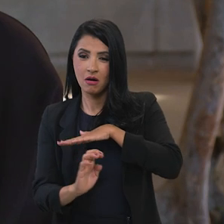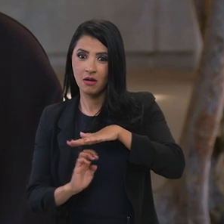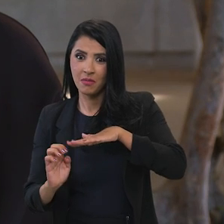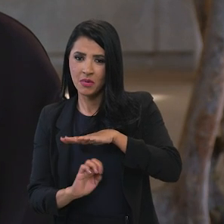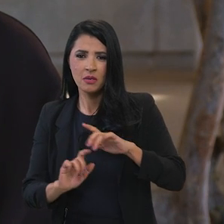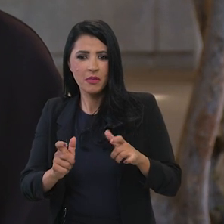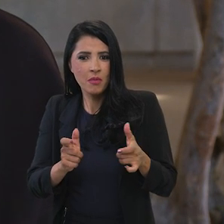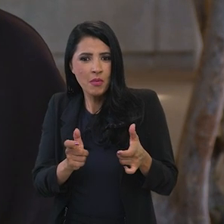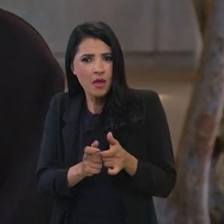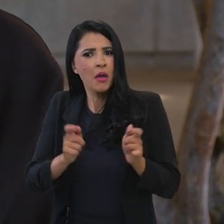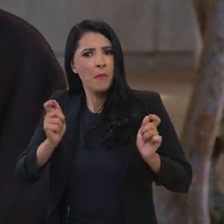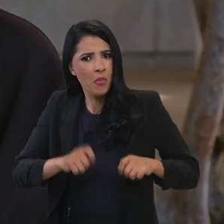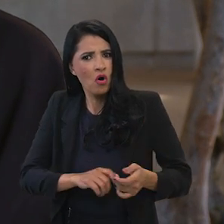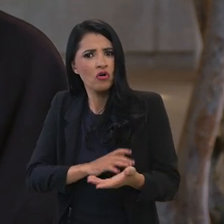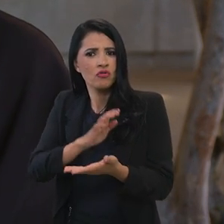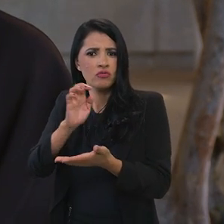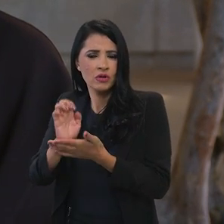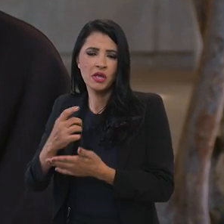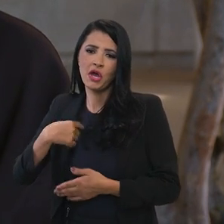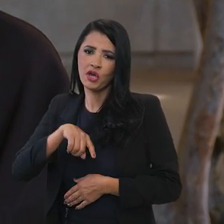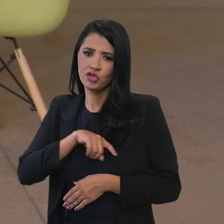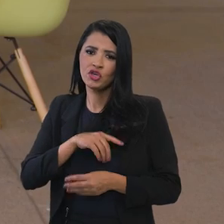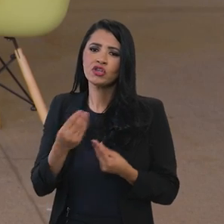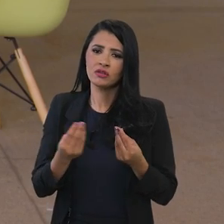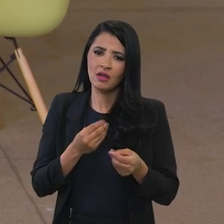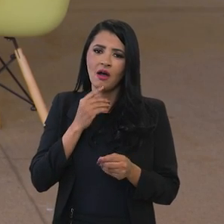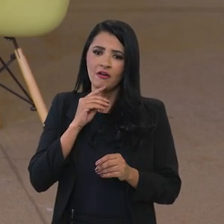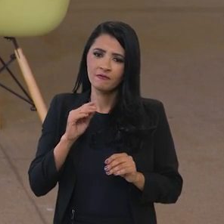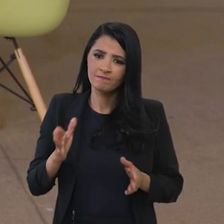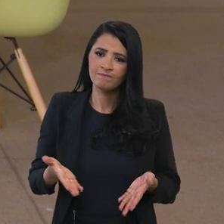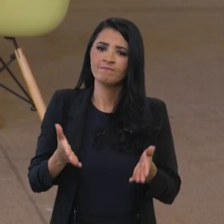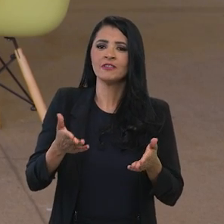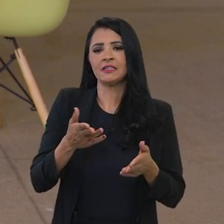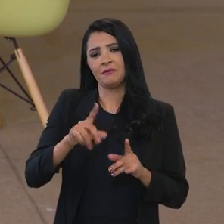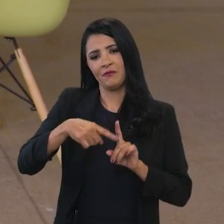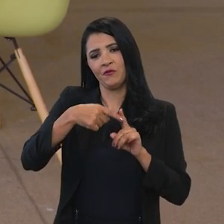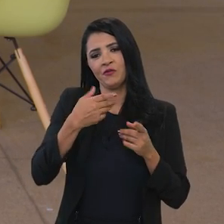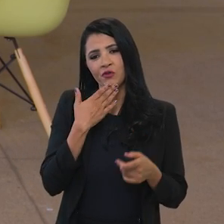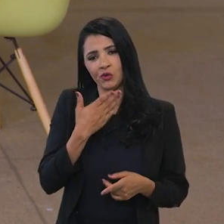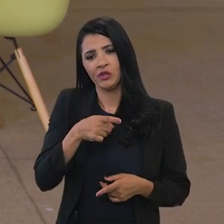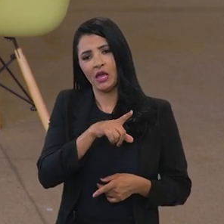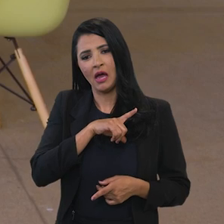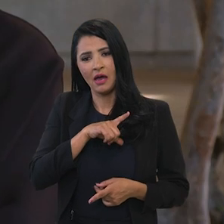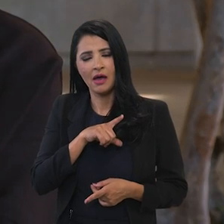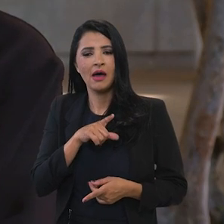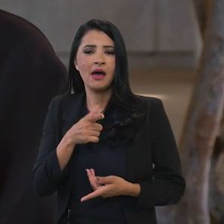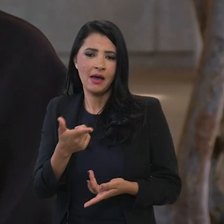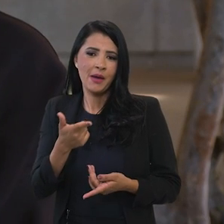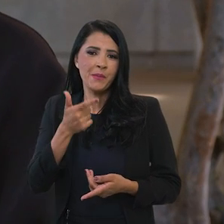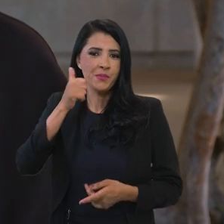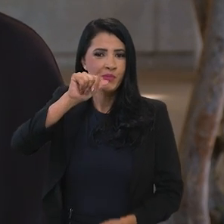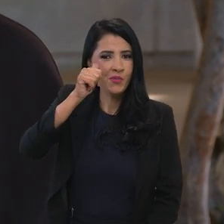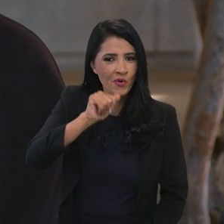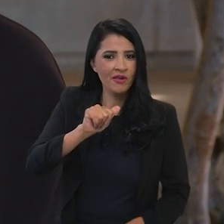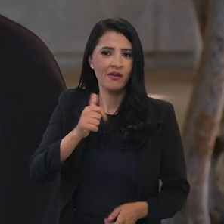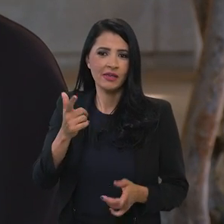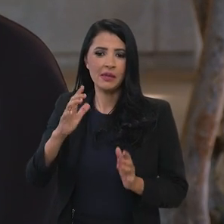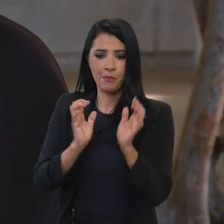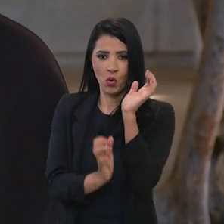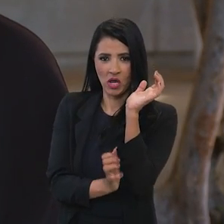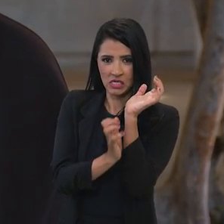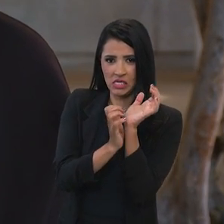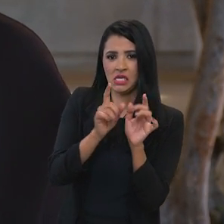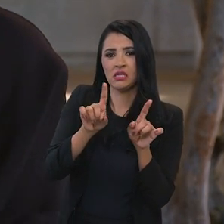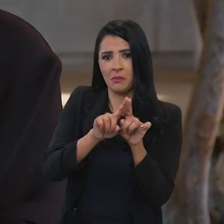possam exportar nós estamos indiretamente beneficiando as mulheres e ao reduzir burocracia o comércio a gente estava falando antes de